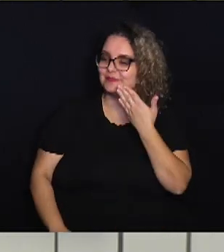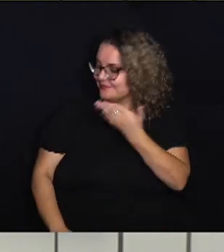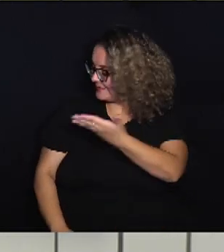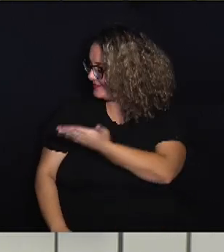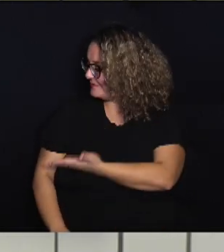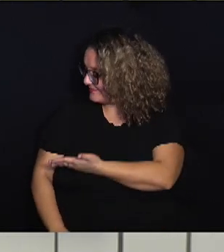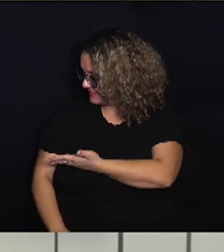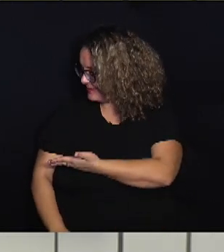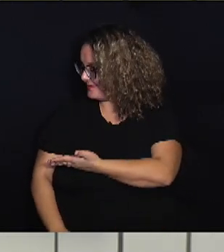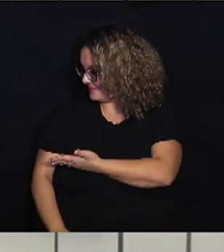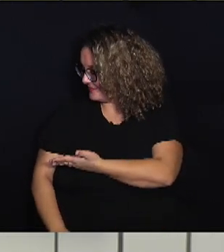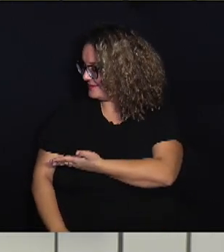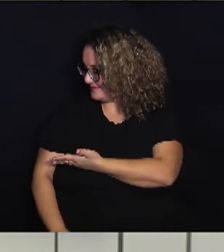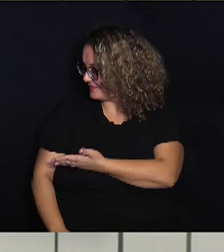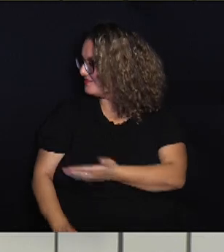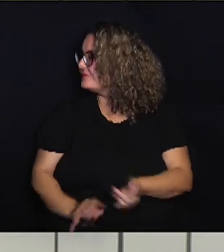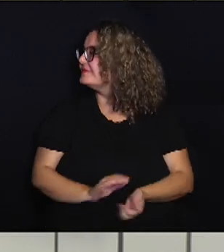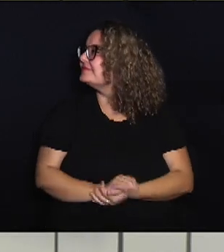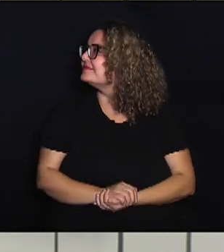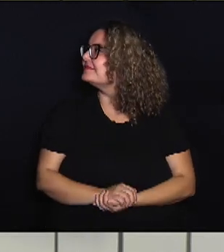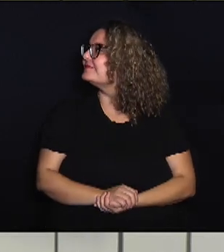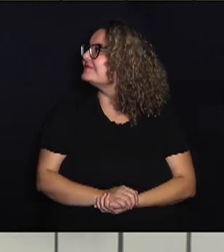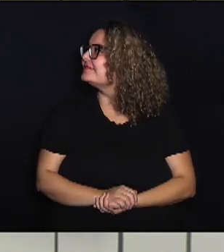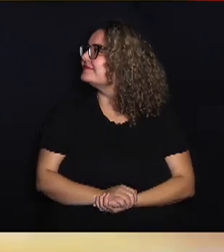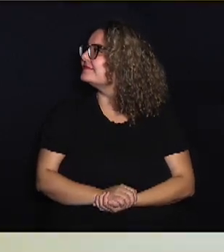.lege.br.